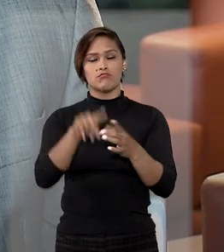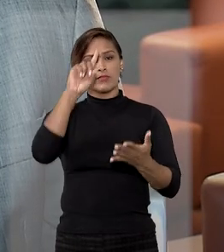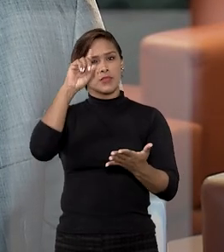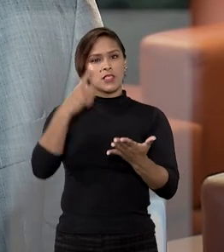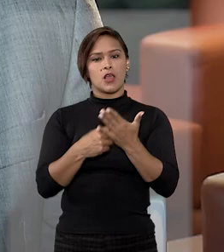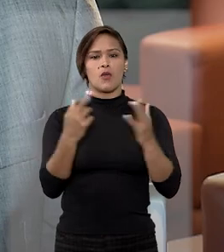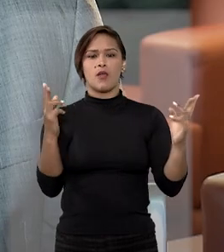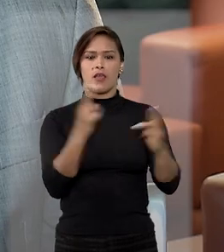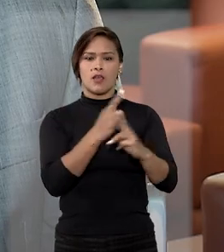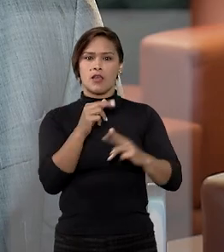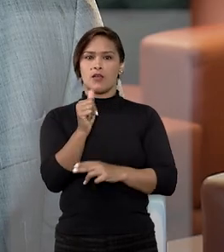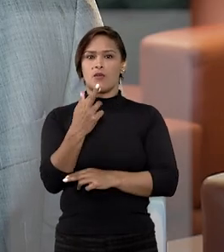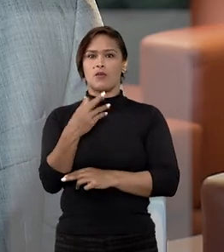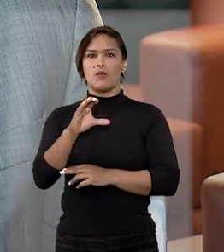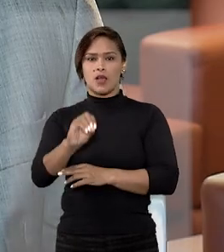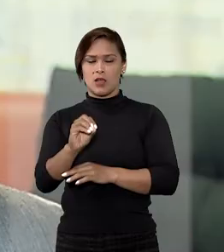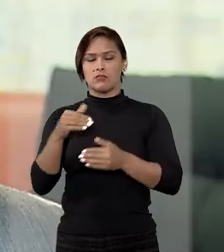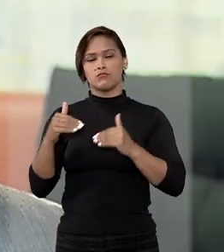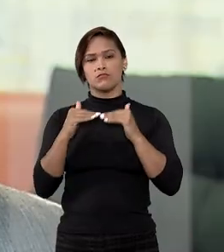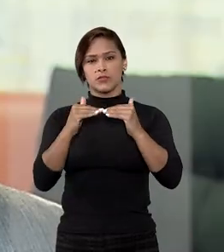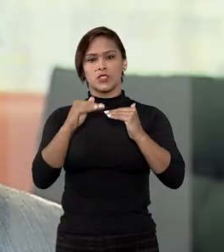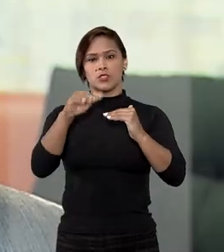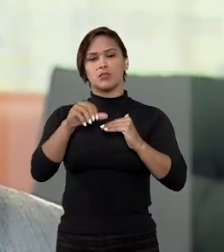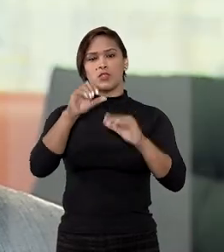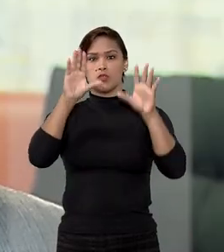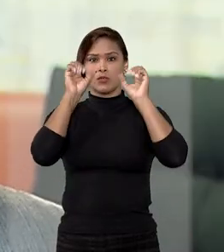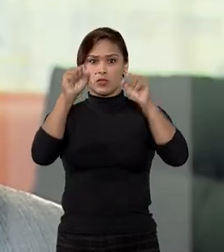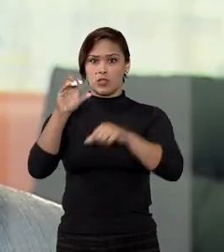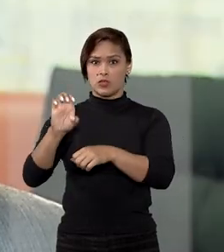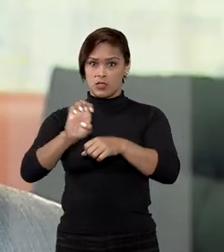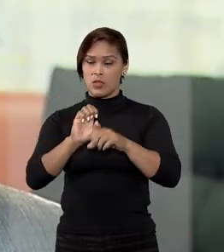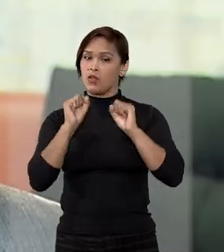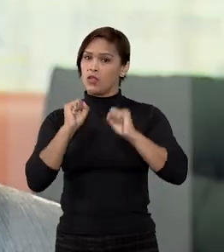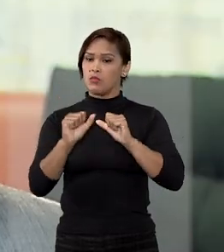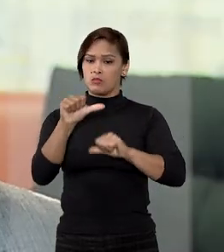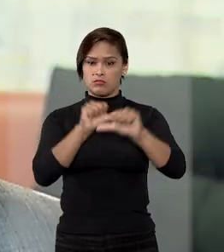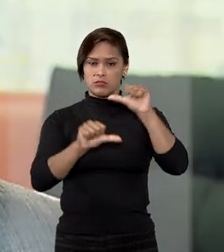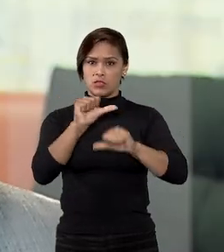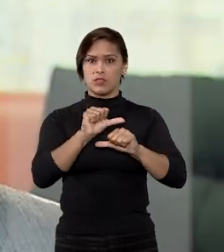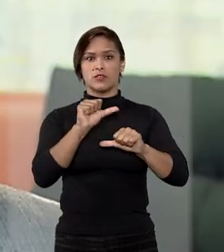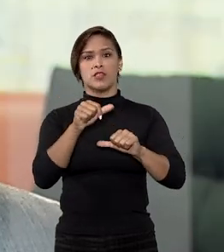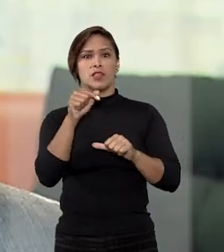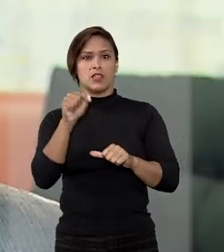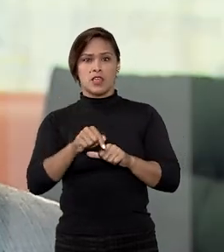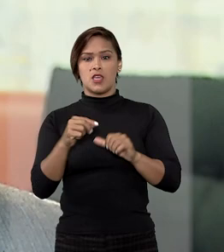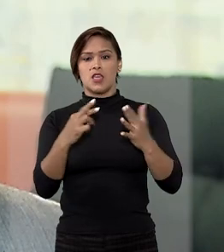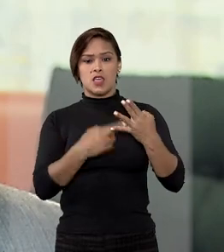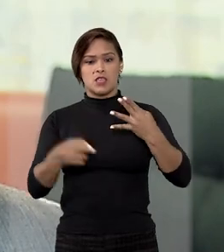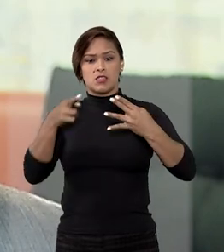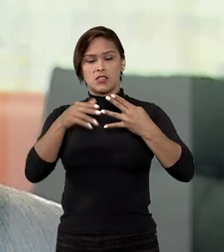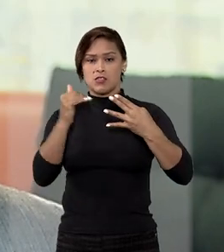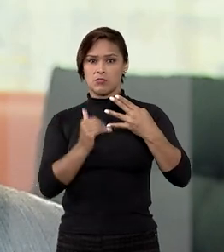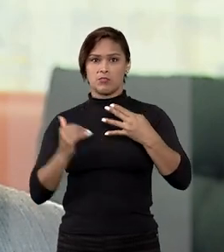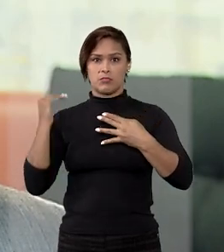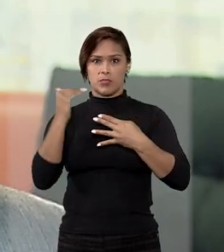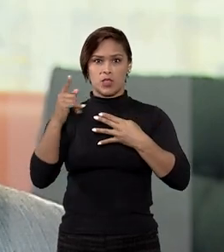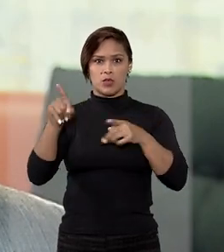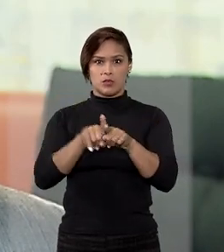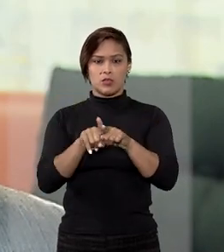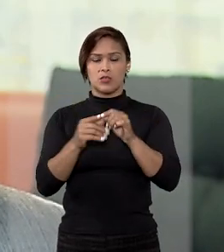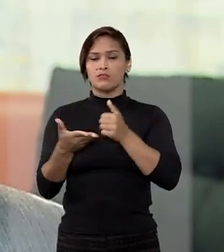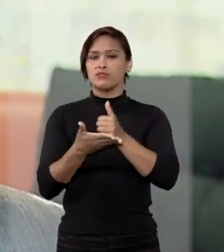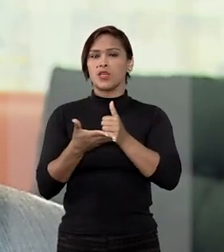mesmo se a decisão em relação ao Arco Pinheiro for mantida pelo Tribunal Estadual, ela poderá ser modificada em instância superior,